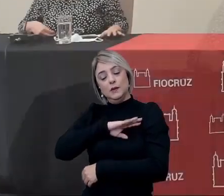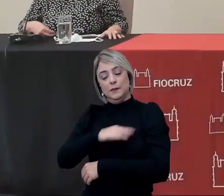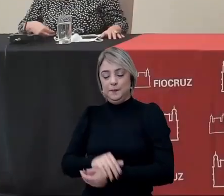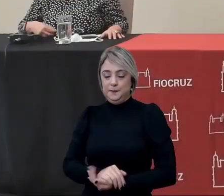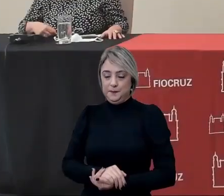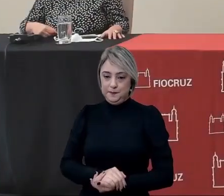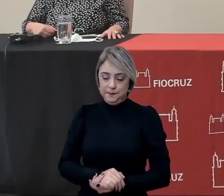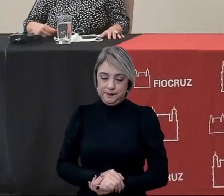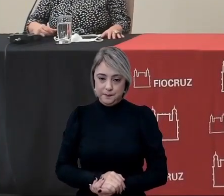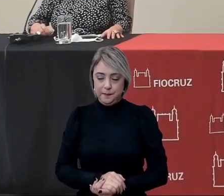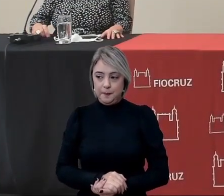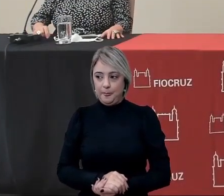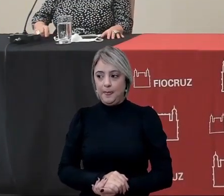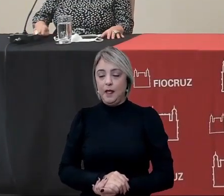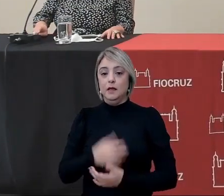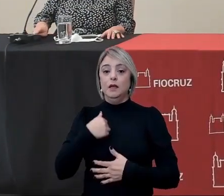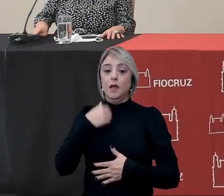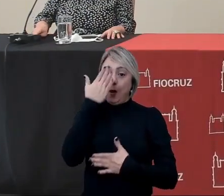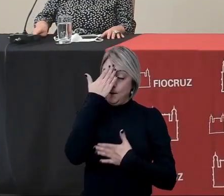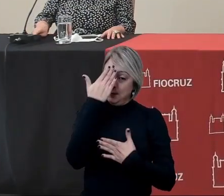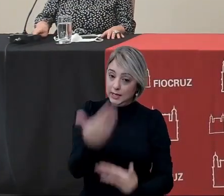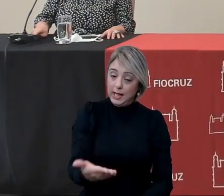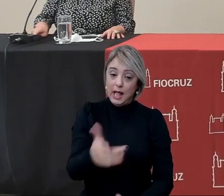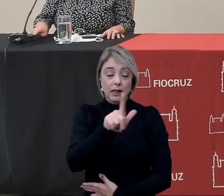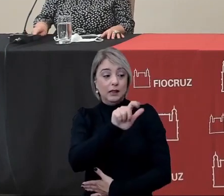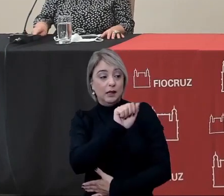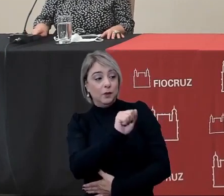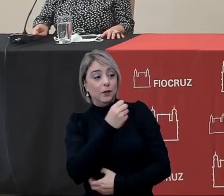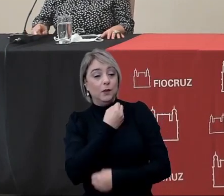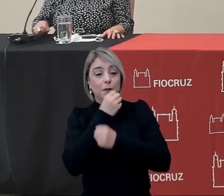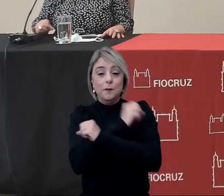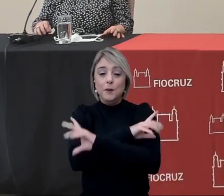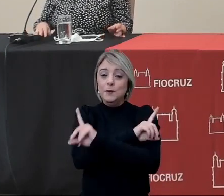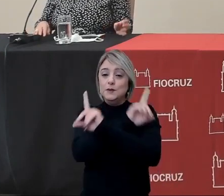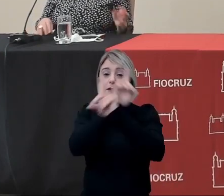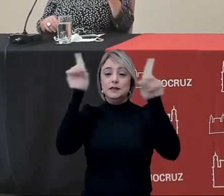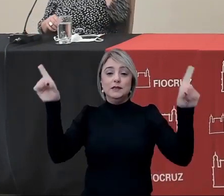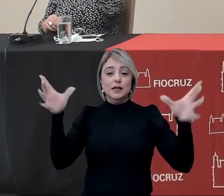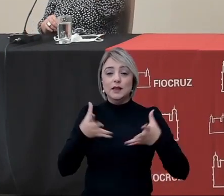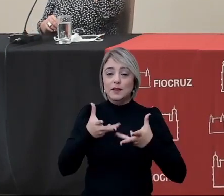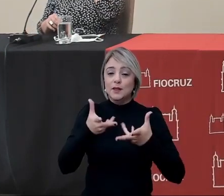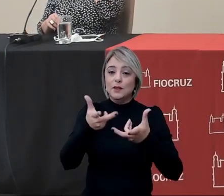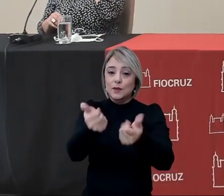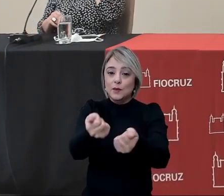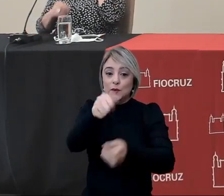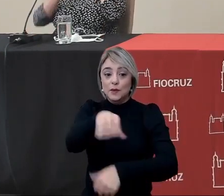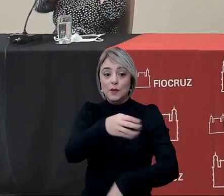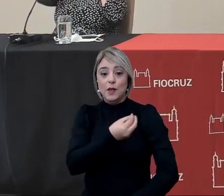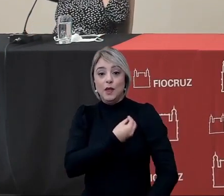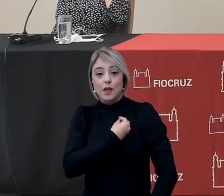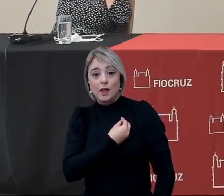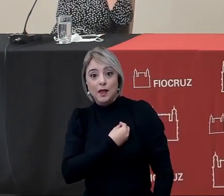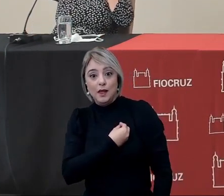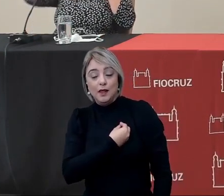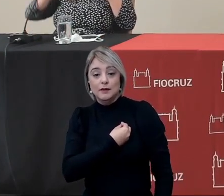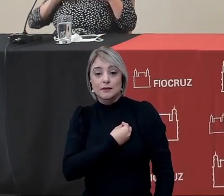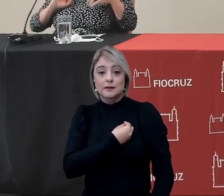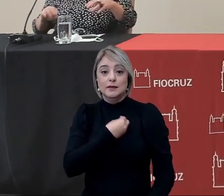diretora. Obrigada, Lu, bom dia, bom dia a todas e todos aqui presentes.